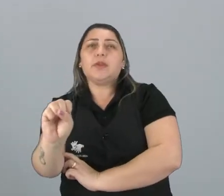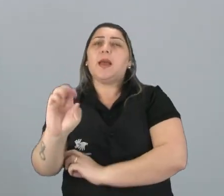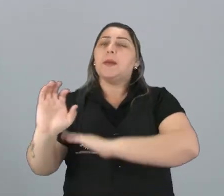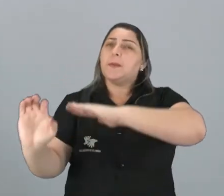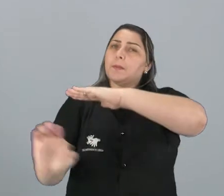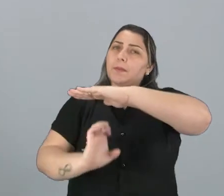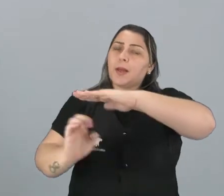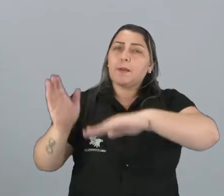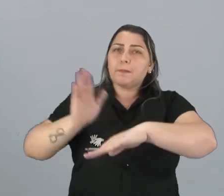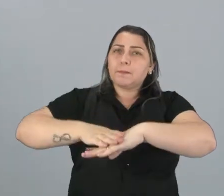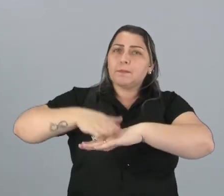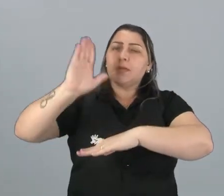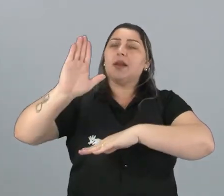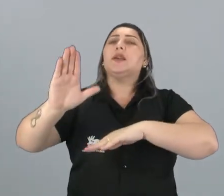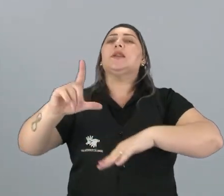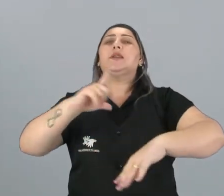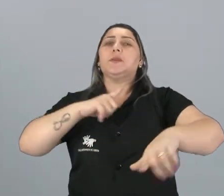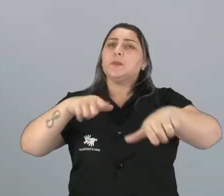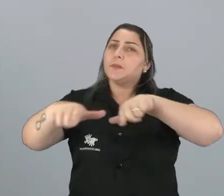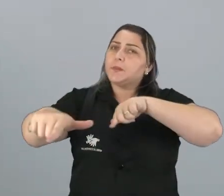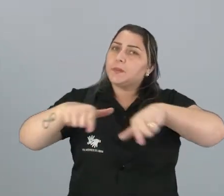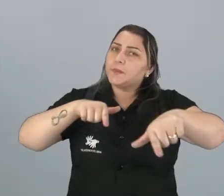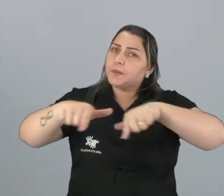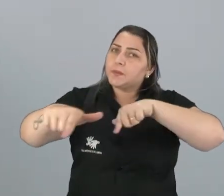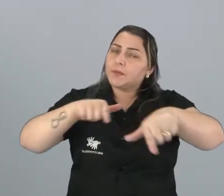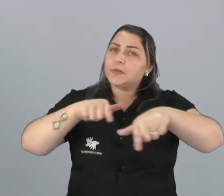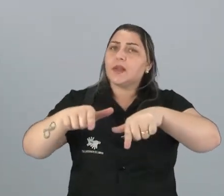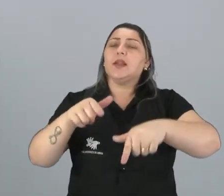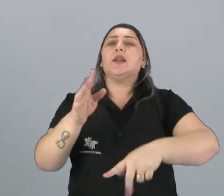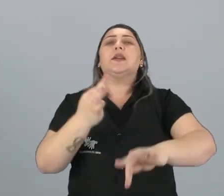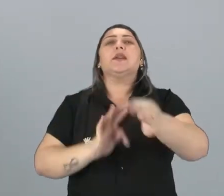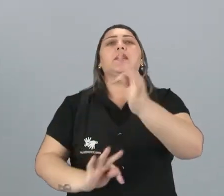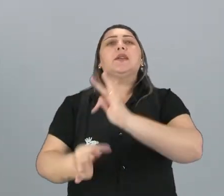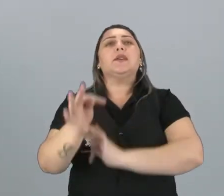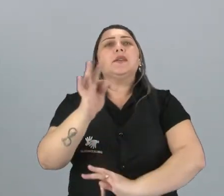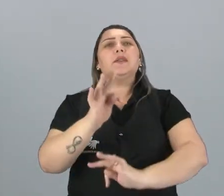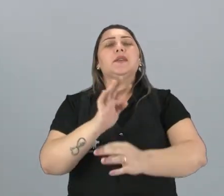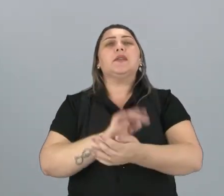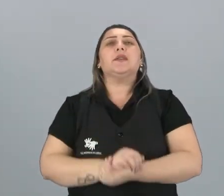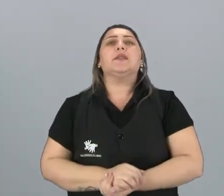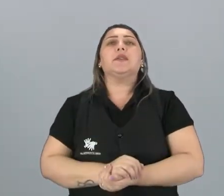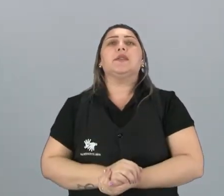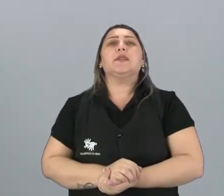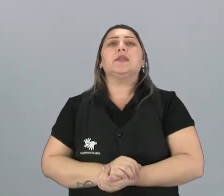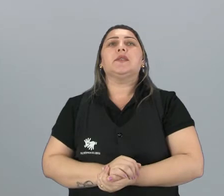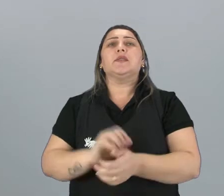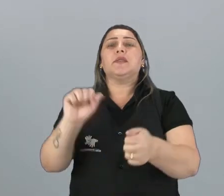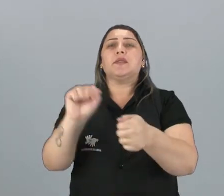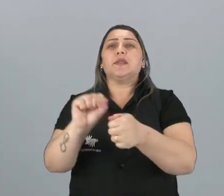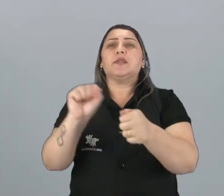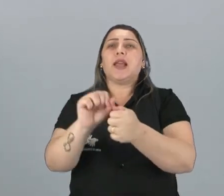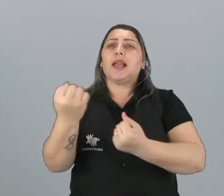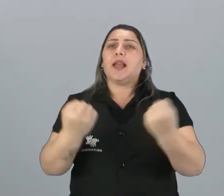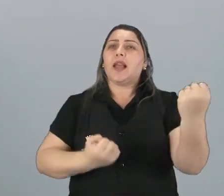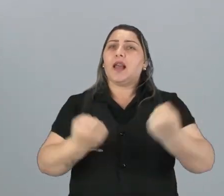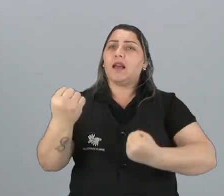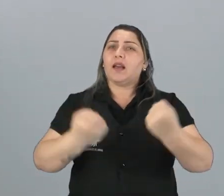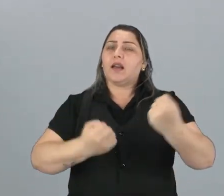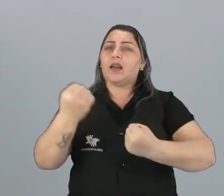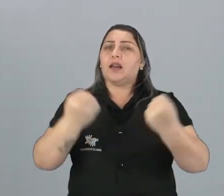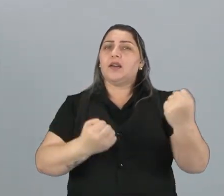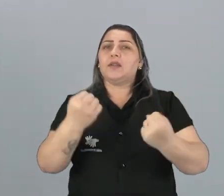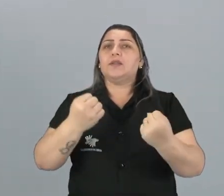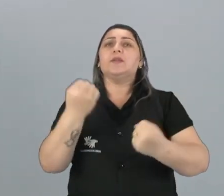mais trabalha com esse tipo de tecnologia é o ramo de fabricação de carros. As